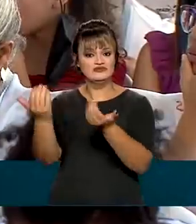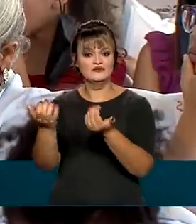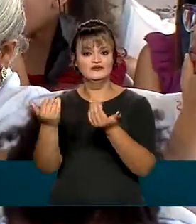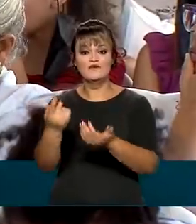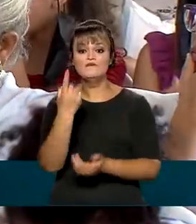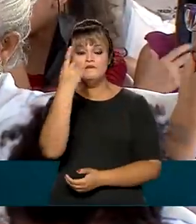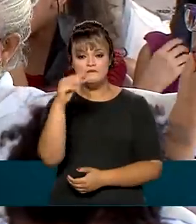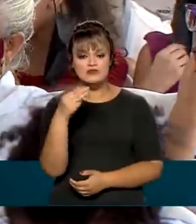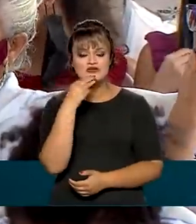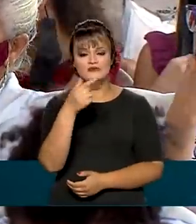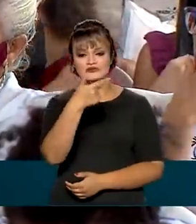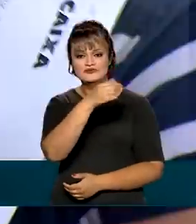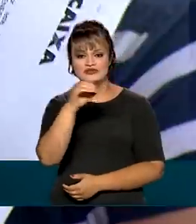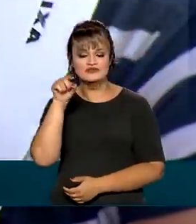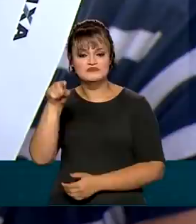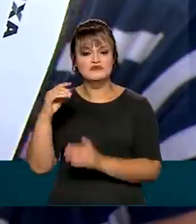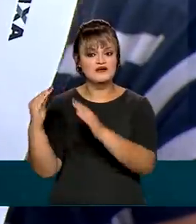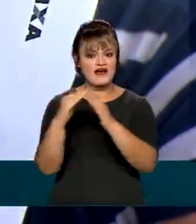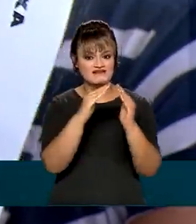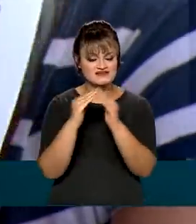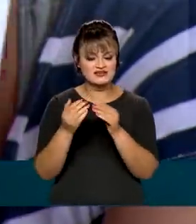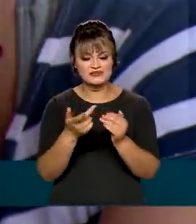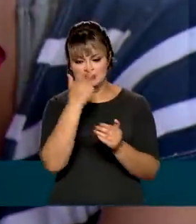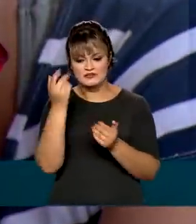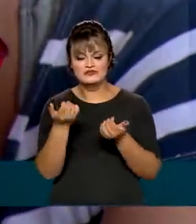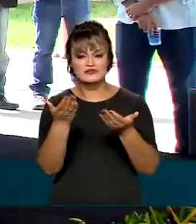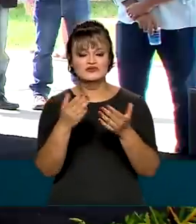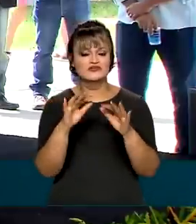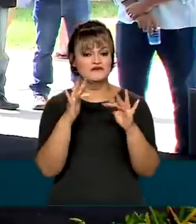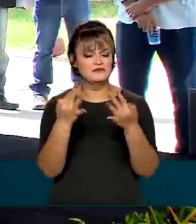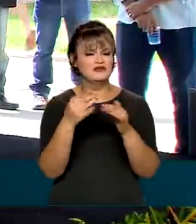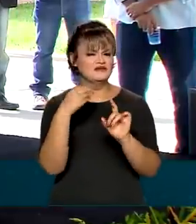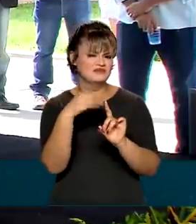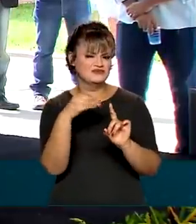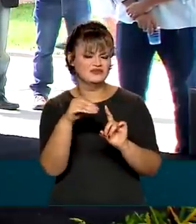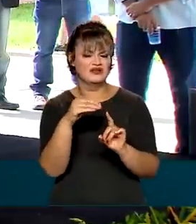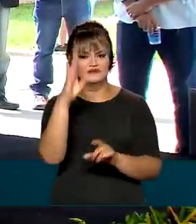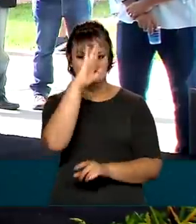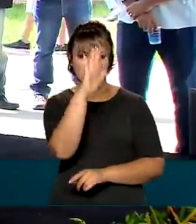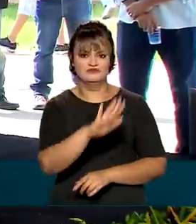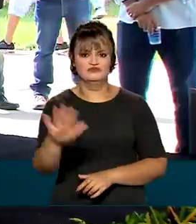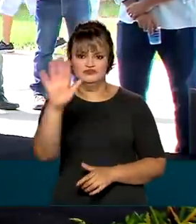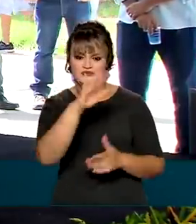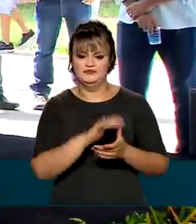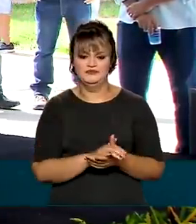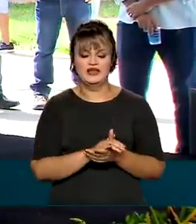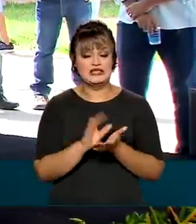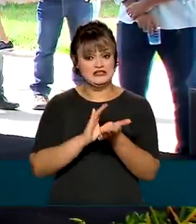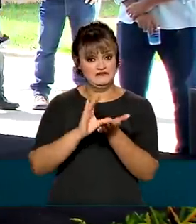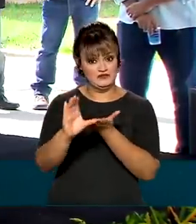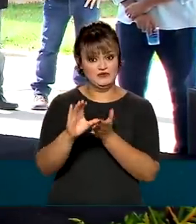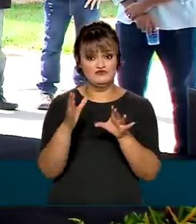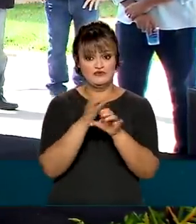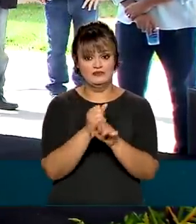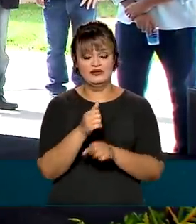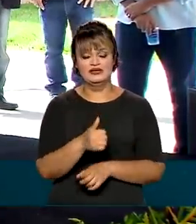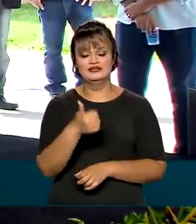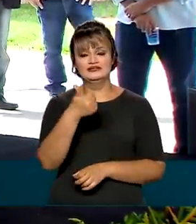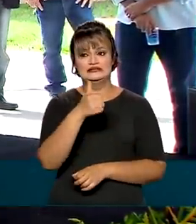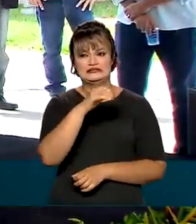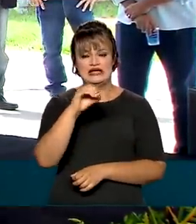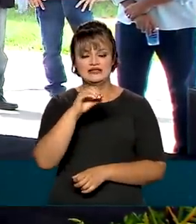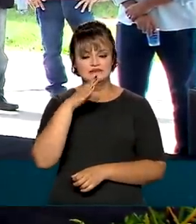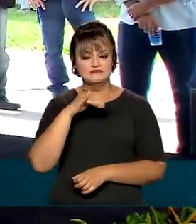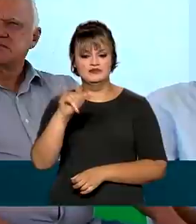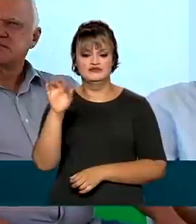de 1 milhão e 250 mil moradias a famílias de baixa renda em todo o país. Um investimento de 6 bilhões e